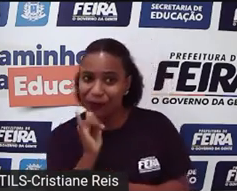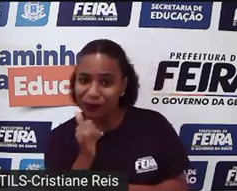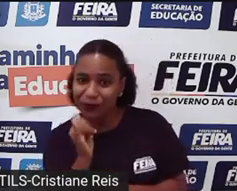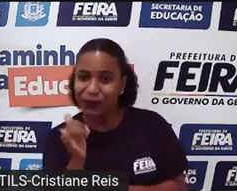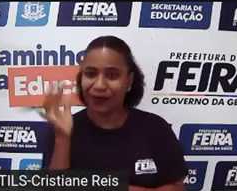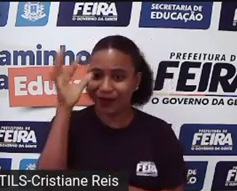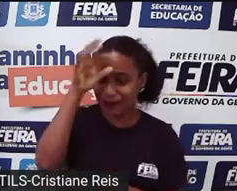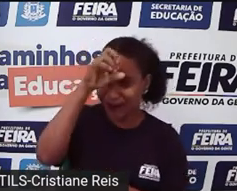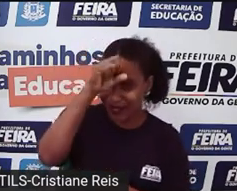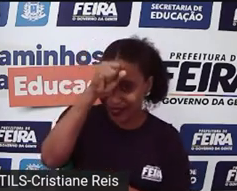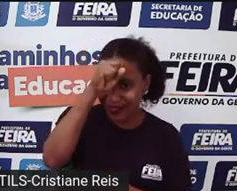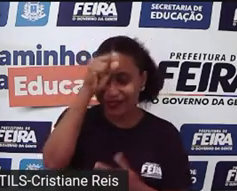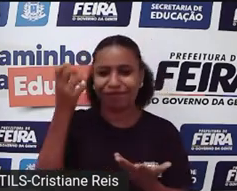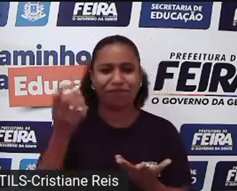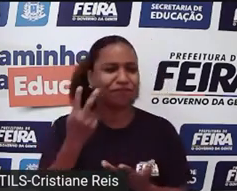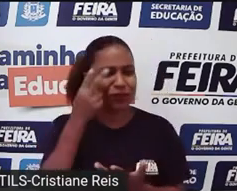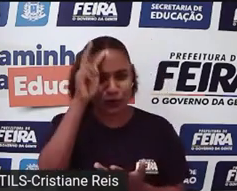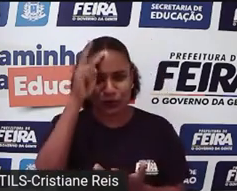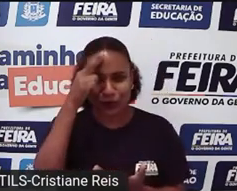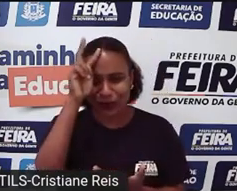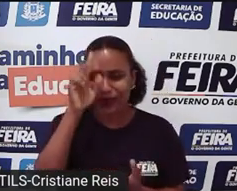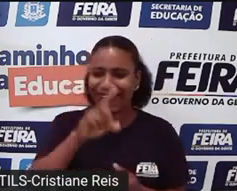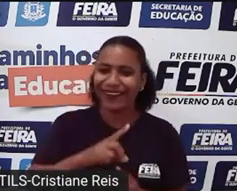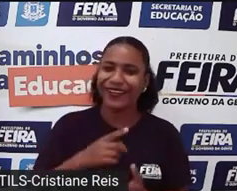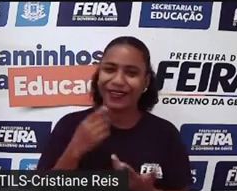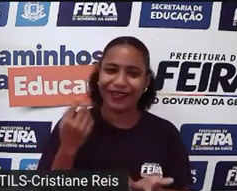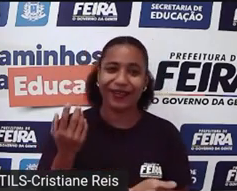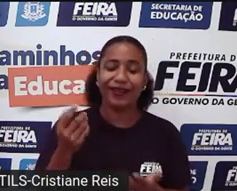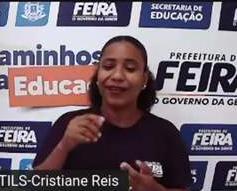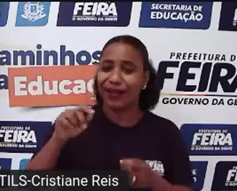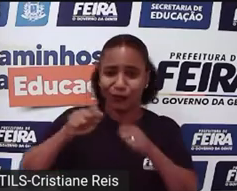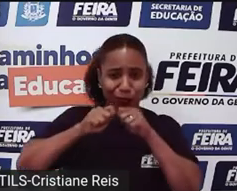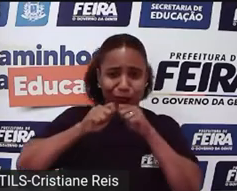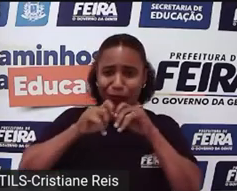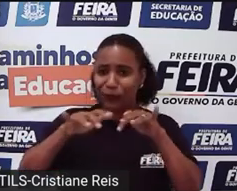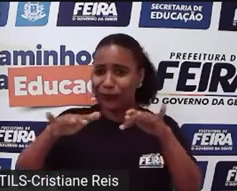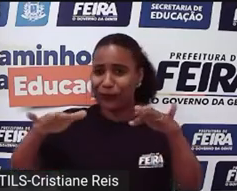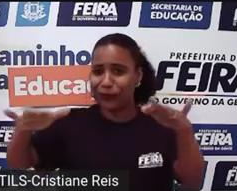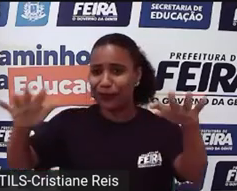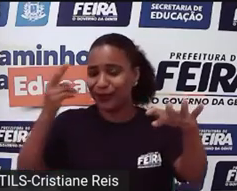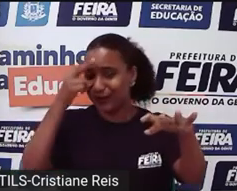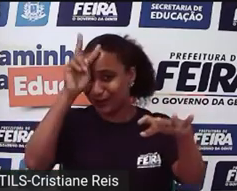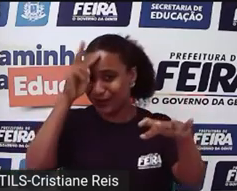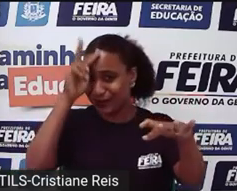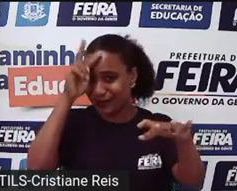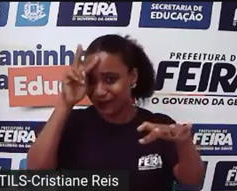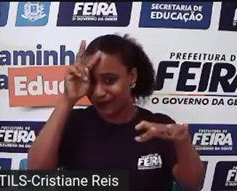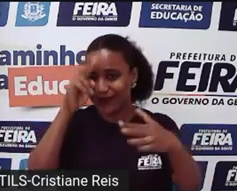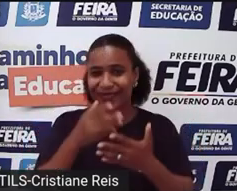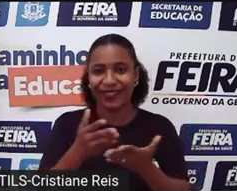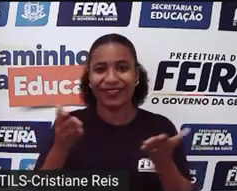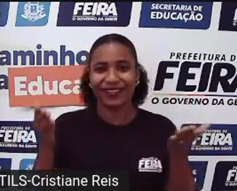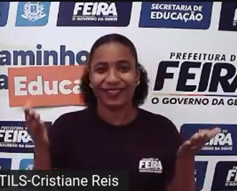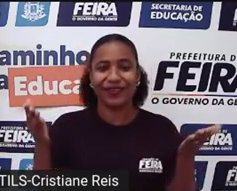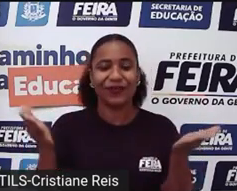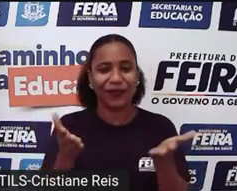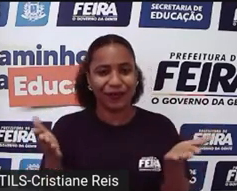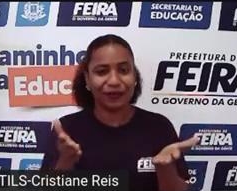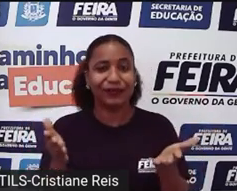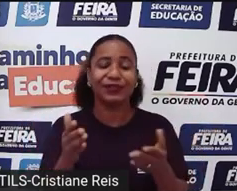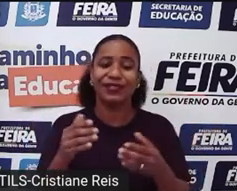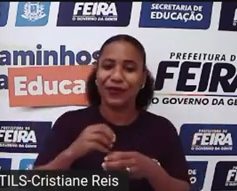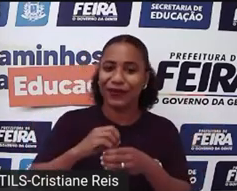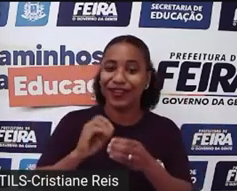e buscar as histórias, elas estão aí espalhadas, né, porque a Nancy espalhou as histórias em tudo que é lugar, e hoje a gente encontra as histórias em várias caixinhas, nos